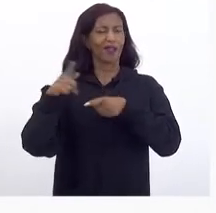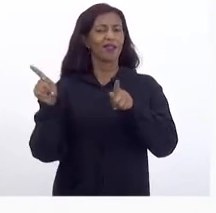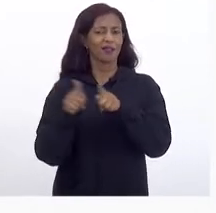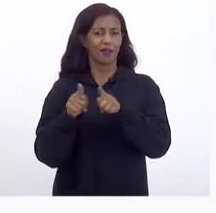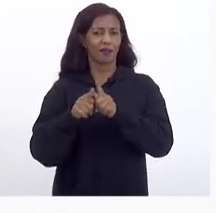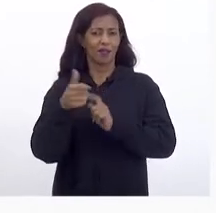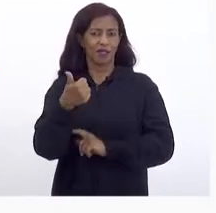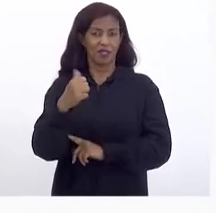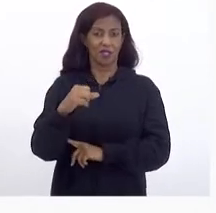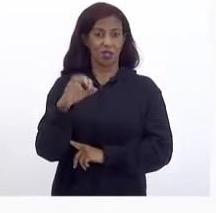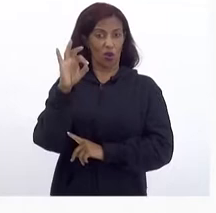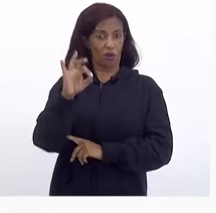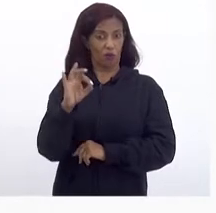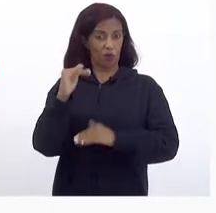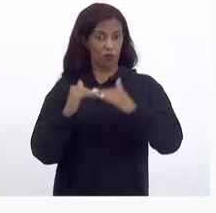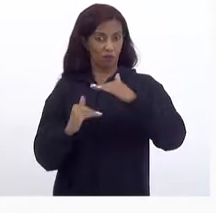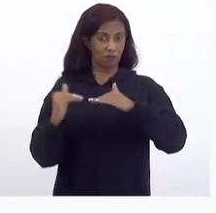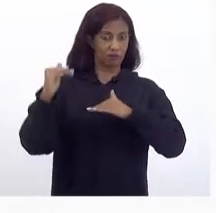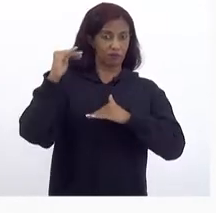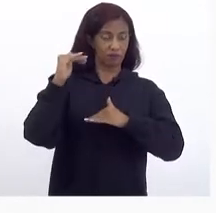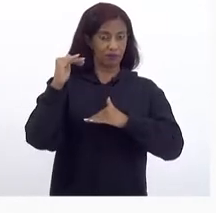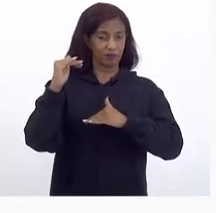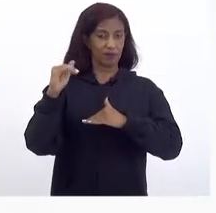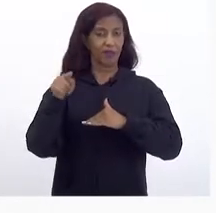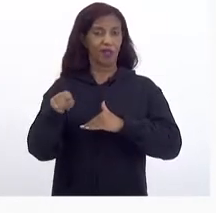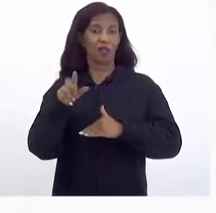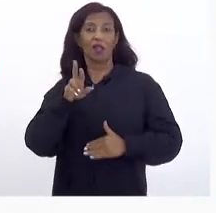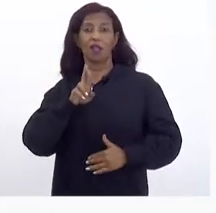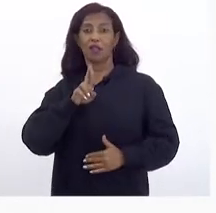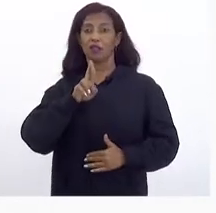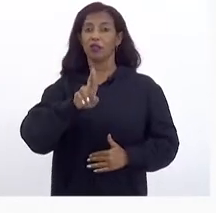De 19% Fruto Do